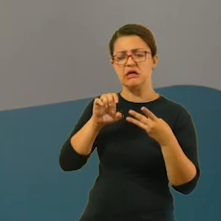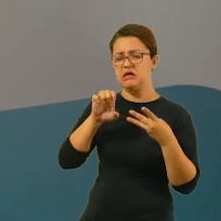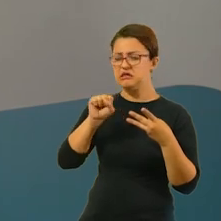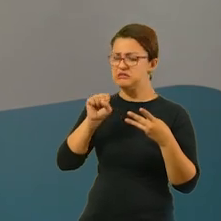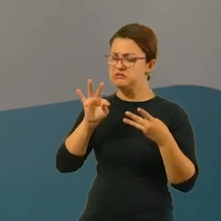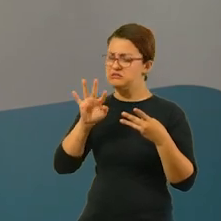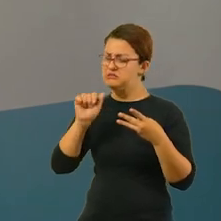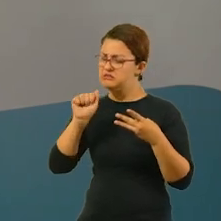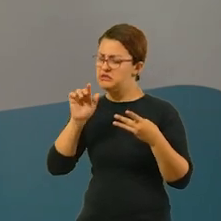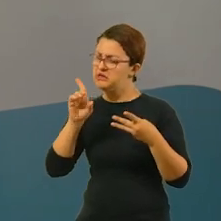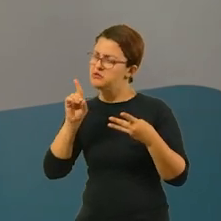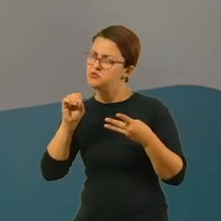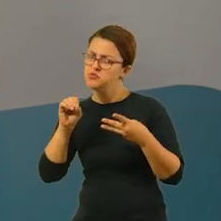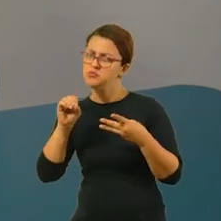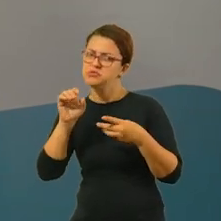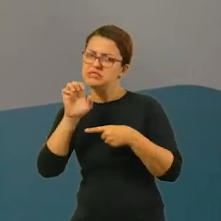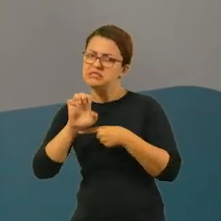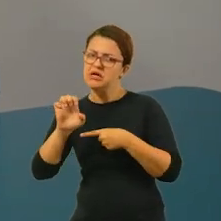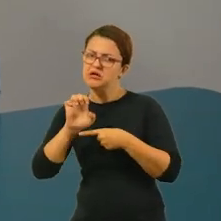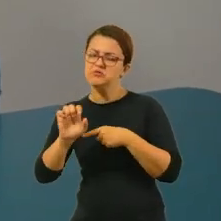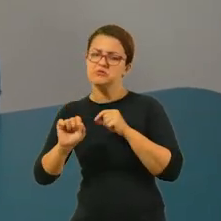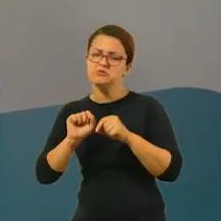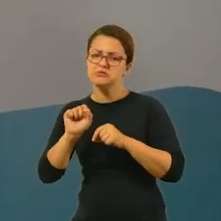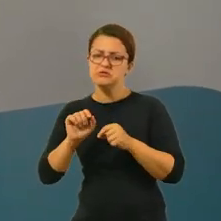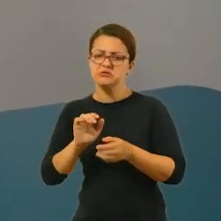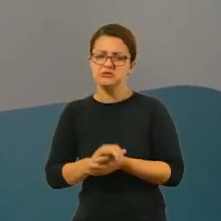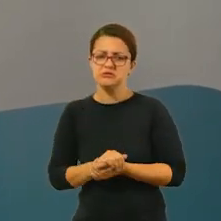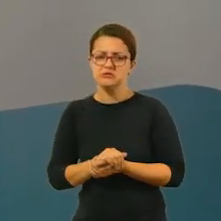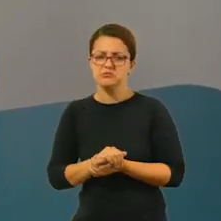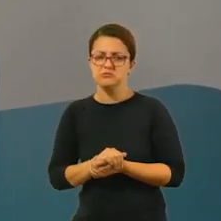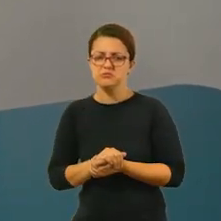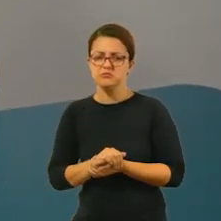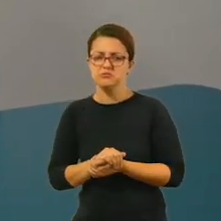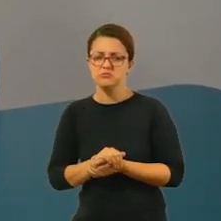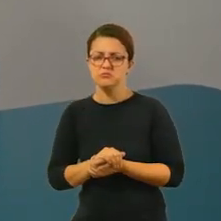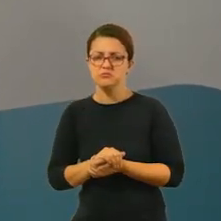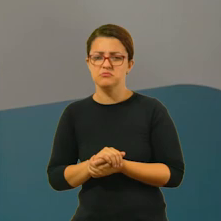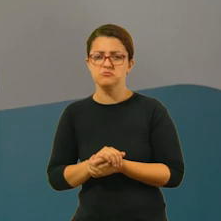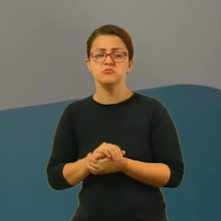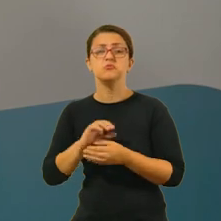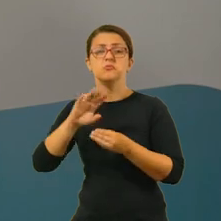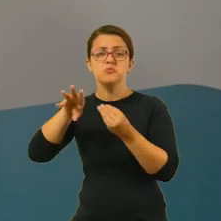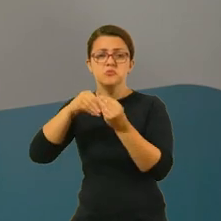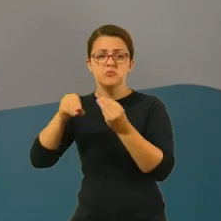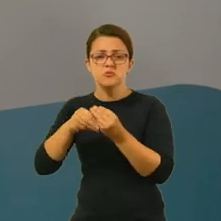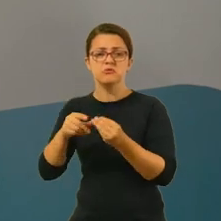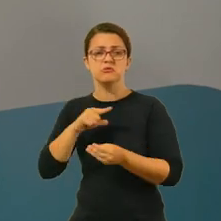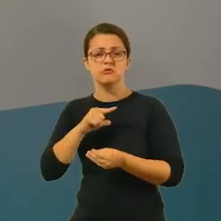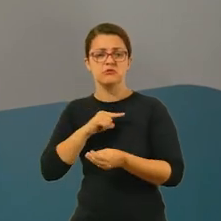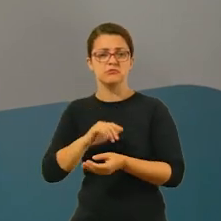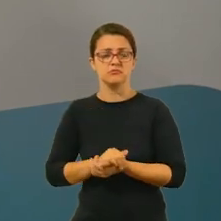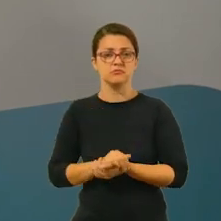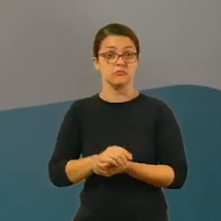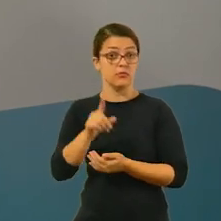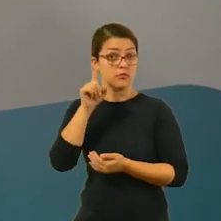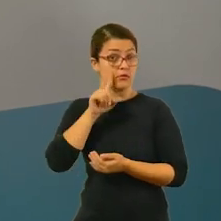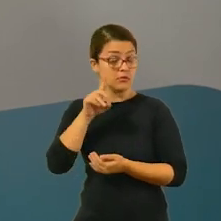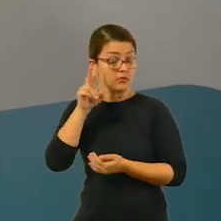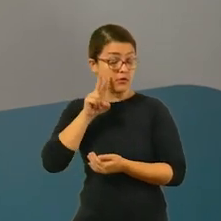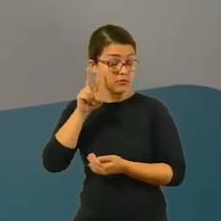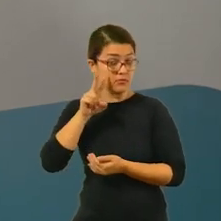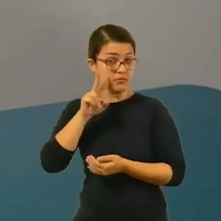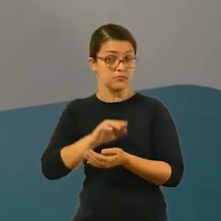seus elementos. Não esqueçam de fazer o registro da atividade de vocês e colocar a data que vocês estão realizando.